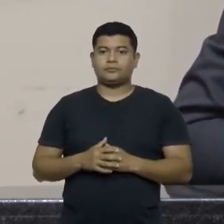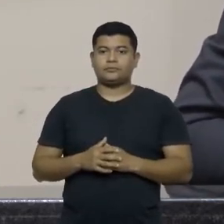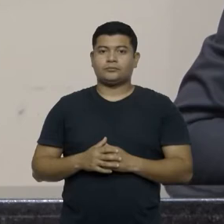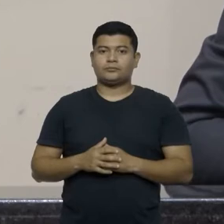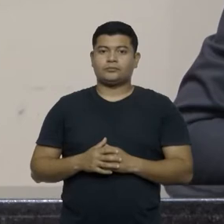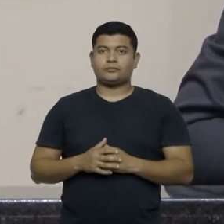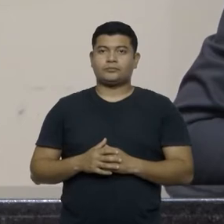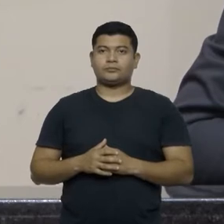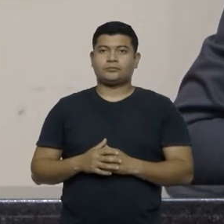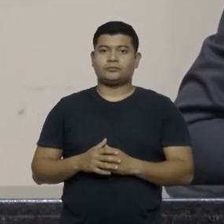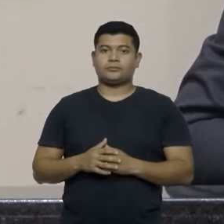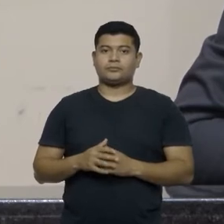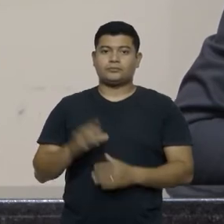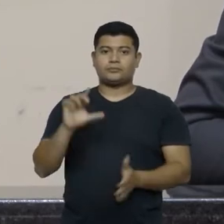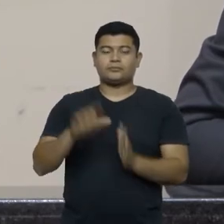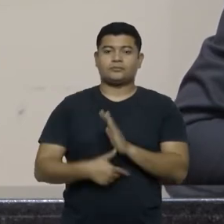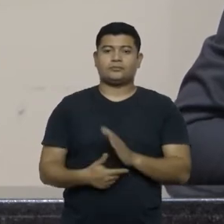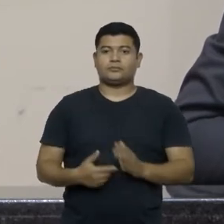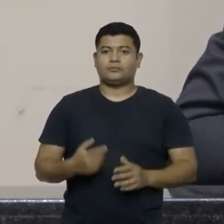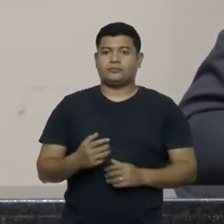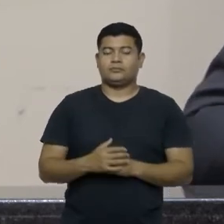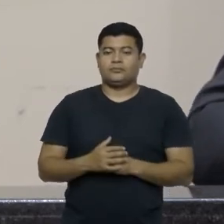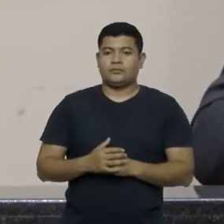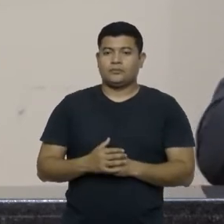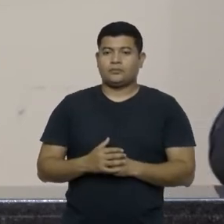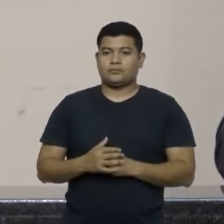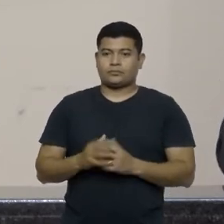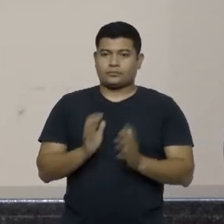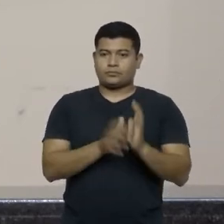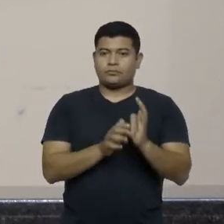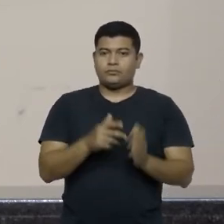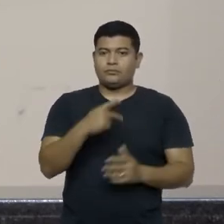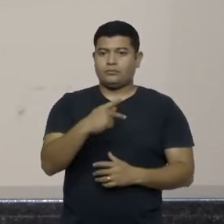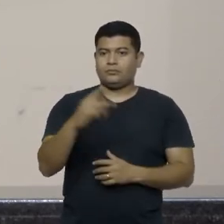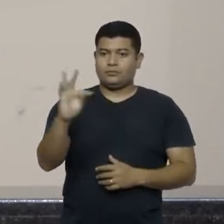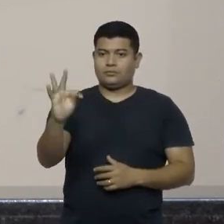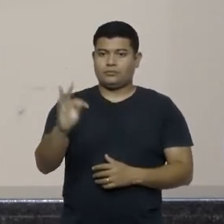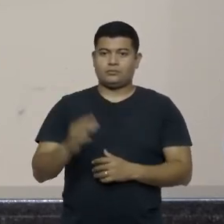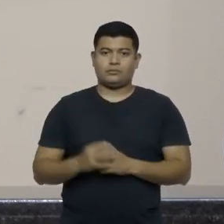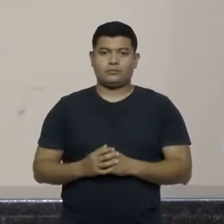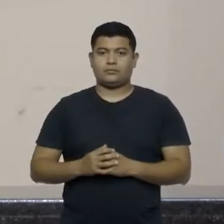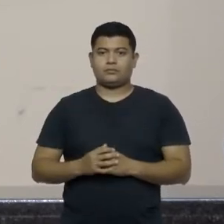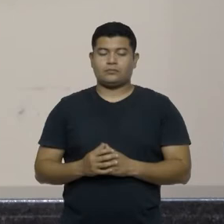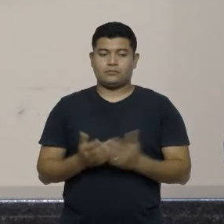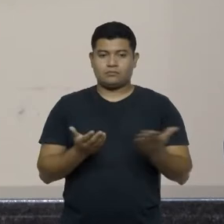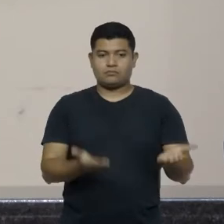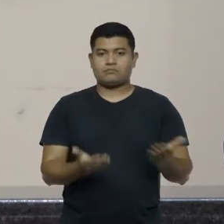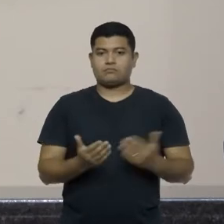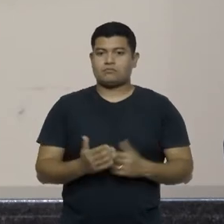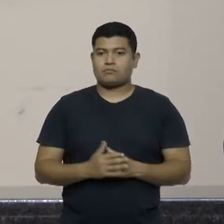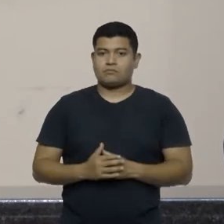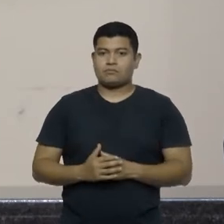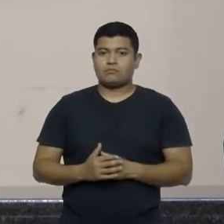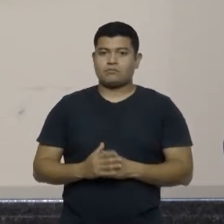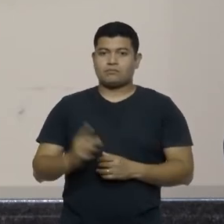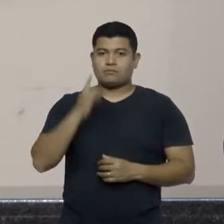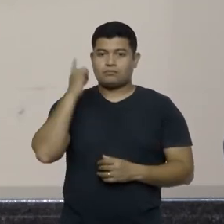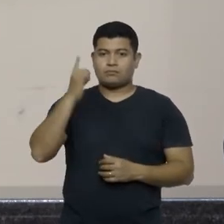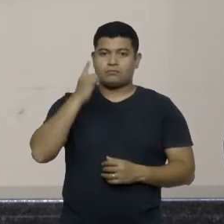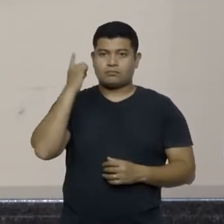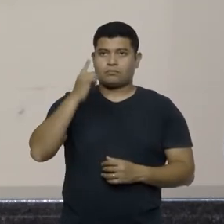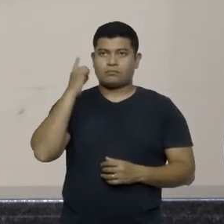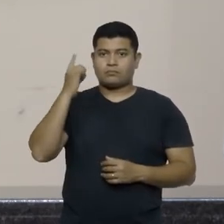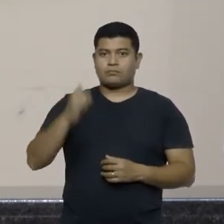terceiro horário pertence ao PT com a palavra do deputado